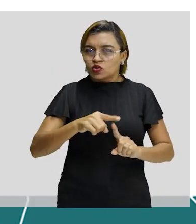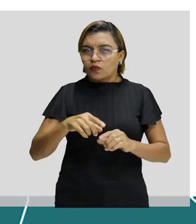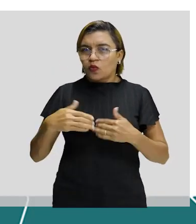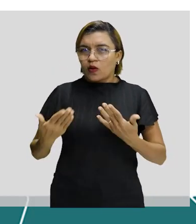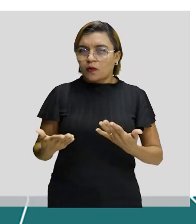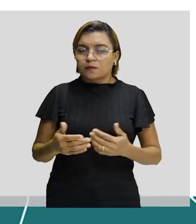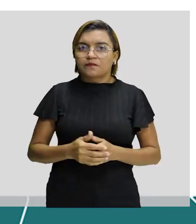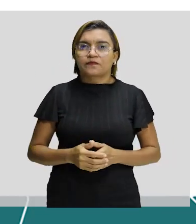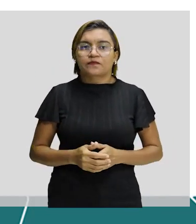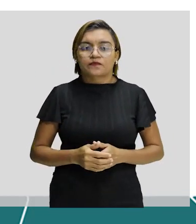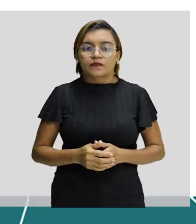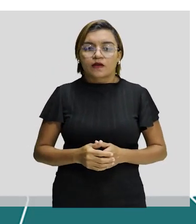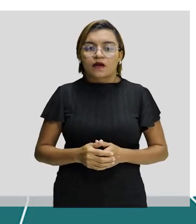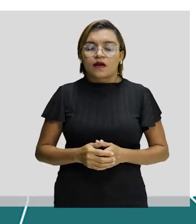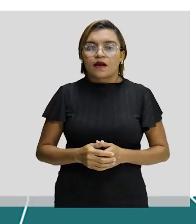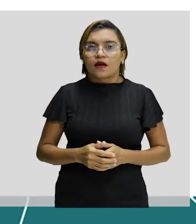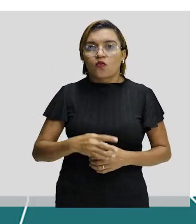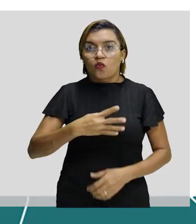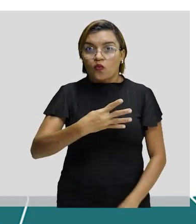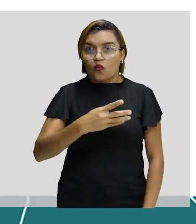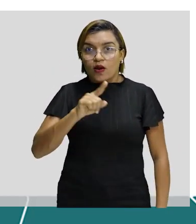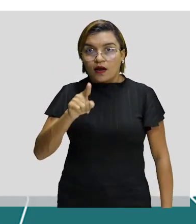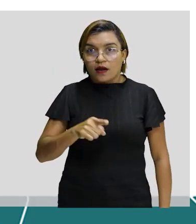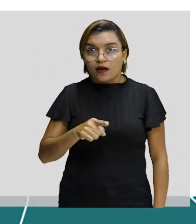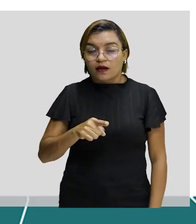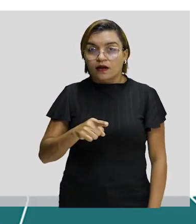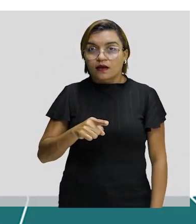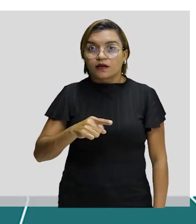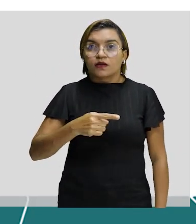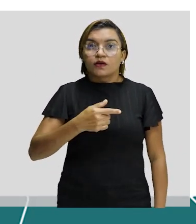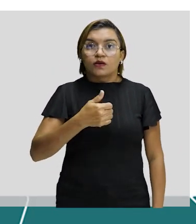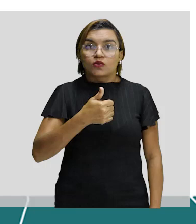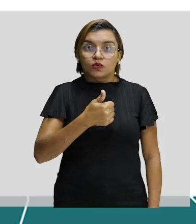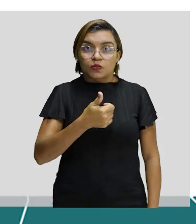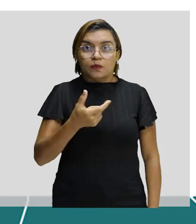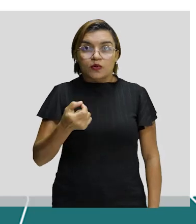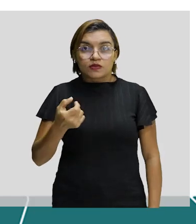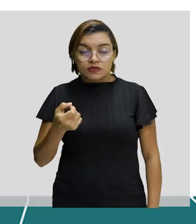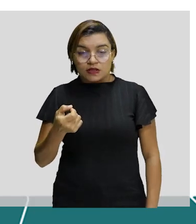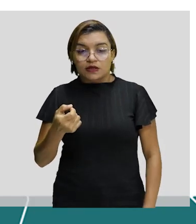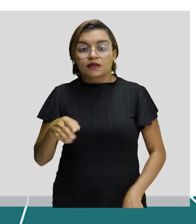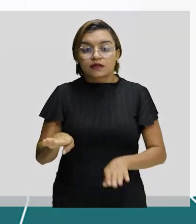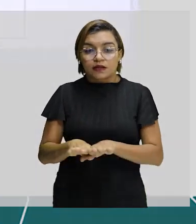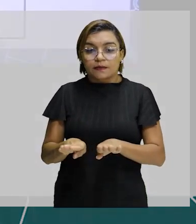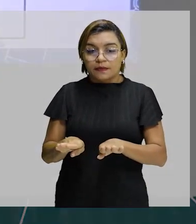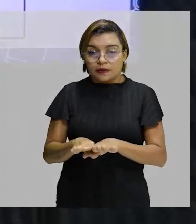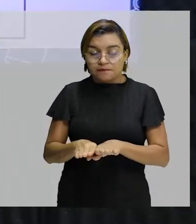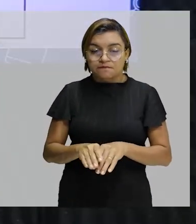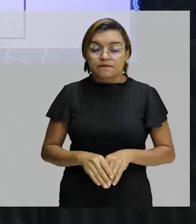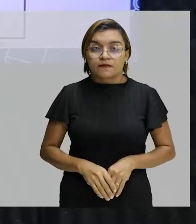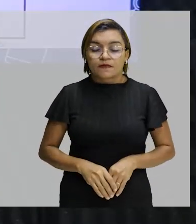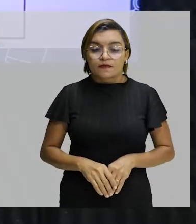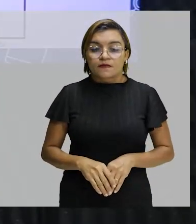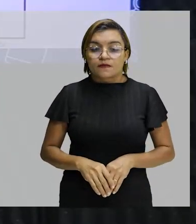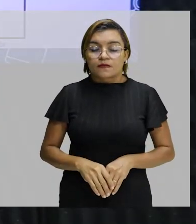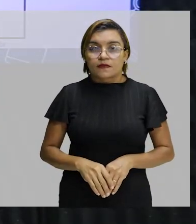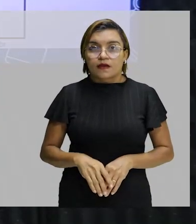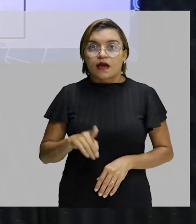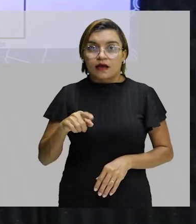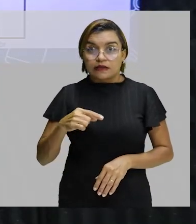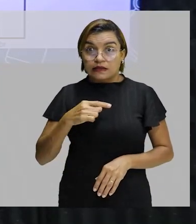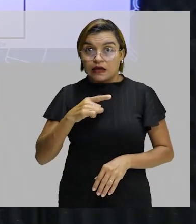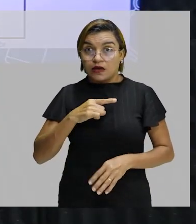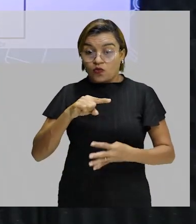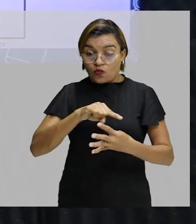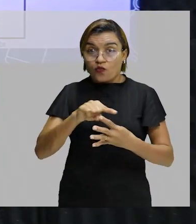O revezamento 4 por 100 e o revezamento 4 por 400. No revezamento 4 por 100, composto por